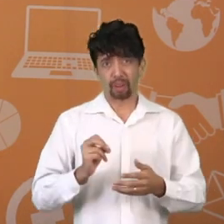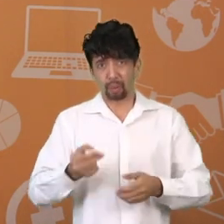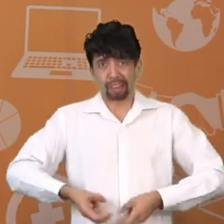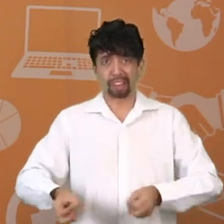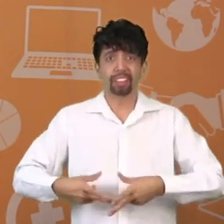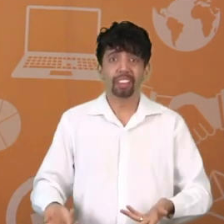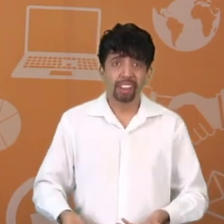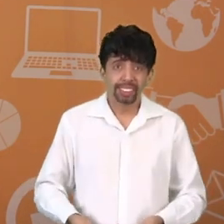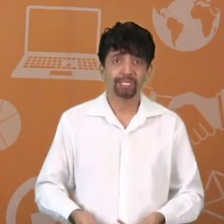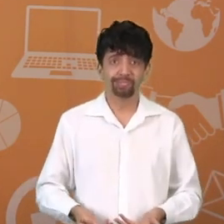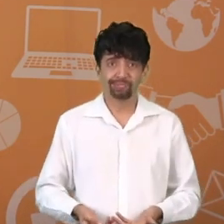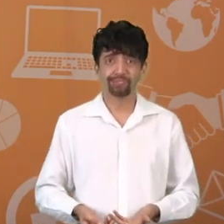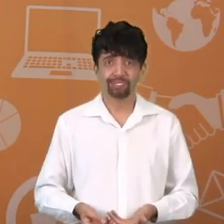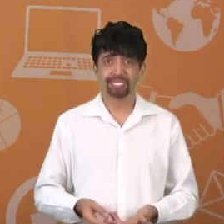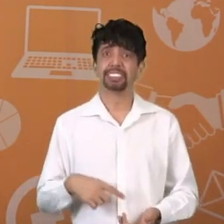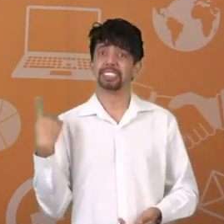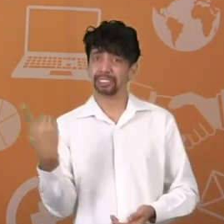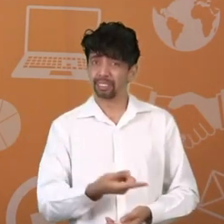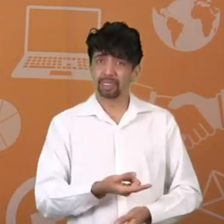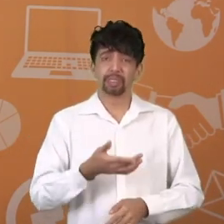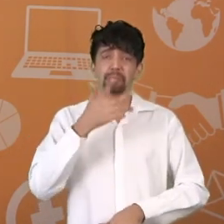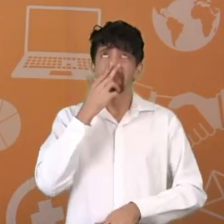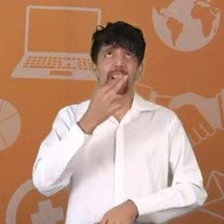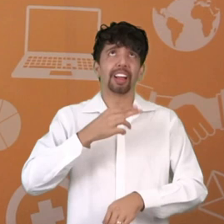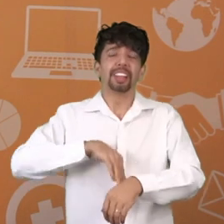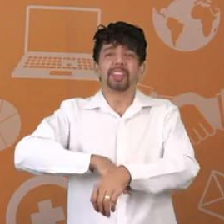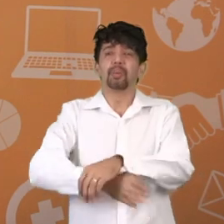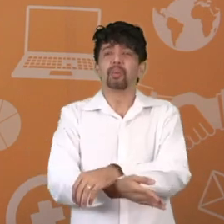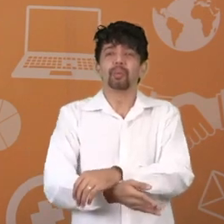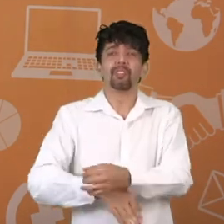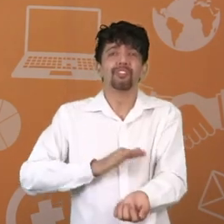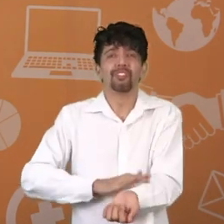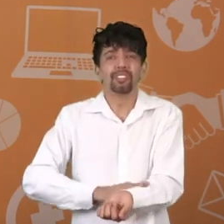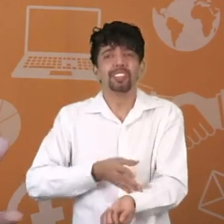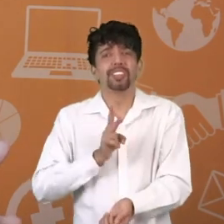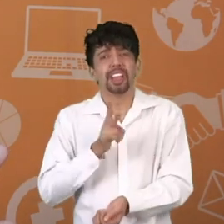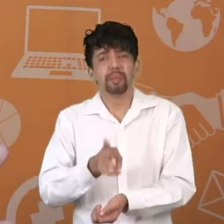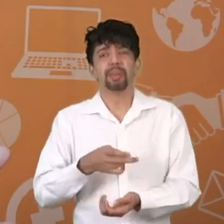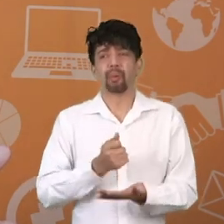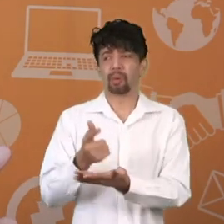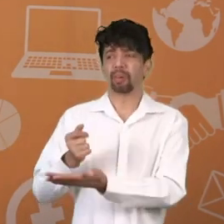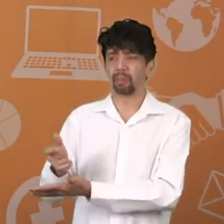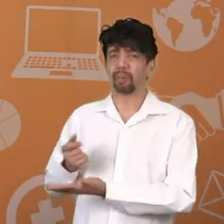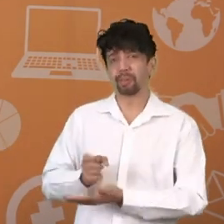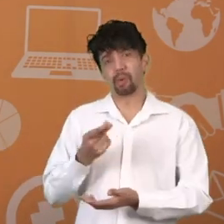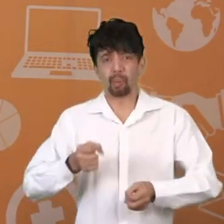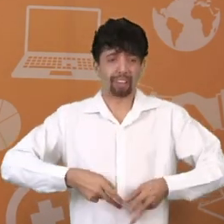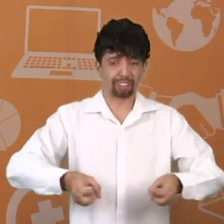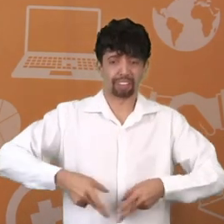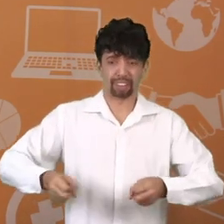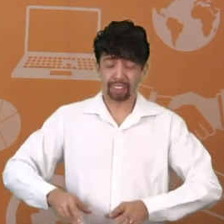educação financeira. A gente vive para gastar, vive comprando. É fato. Agora,